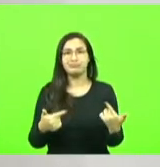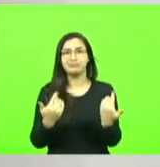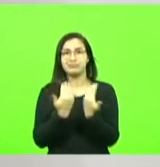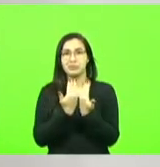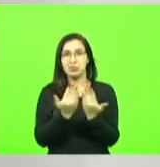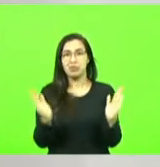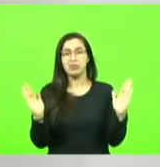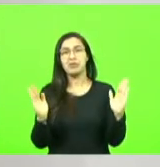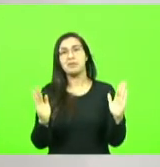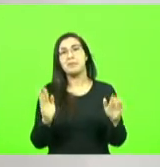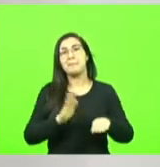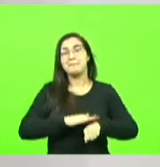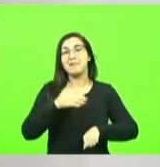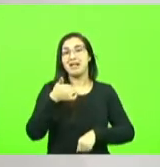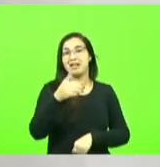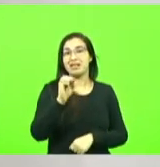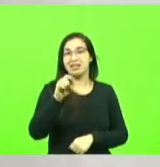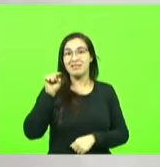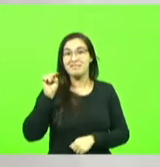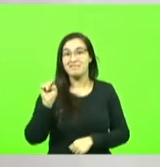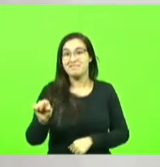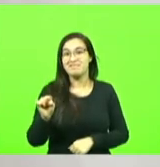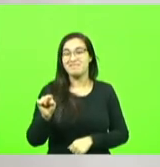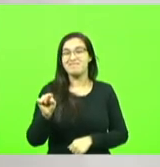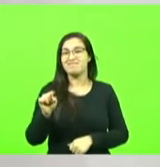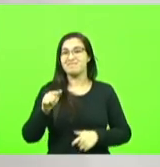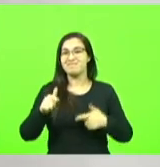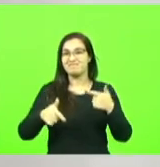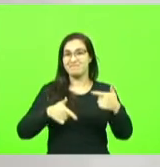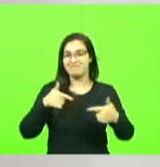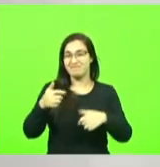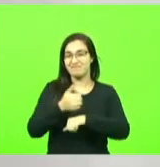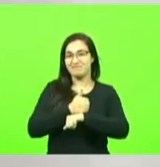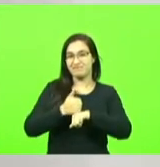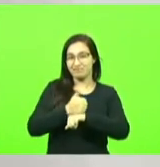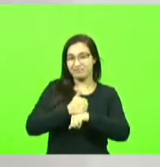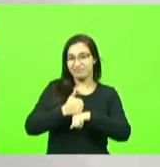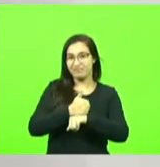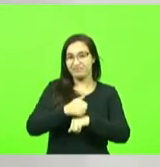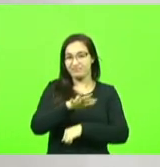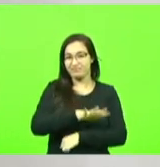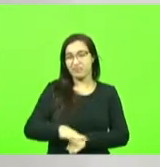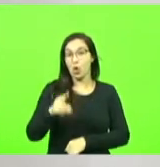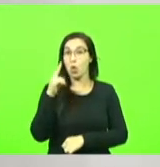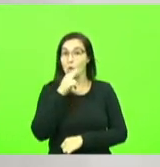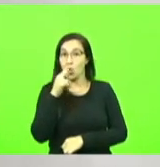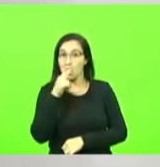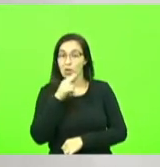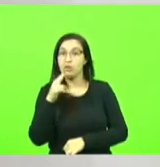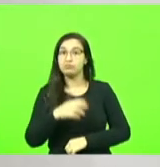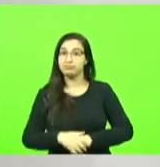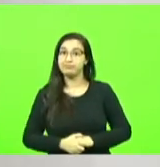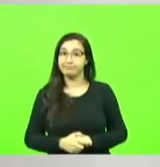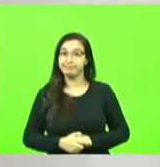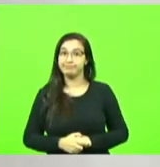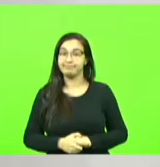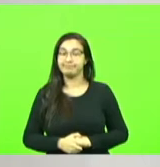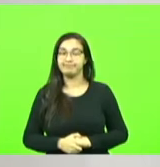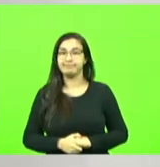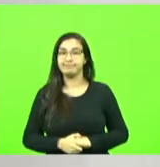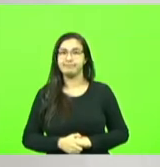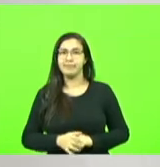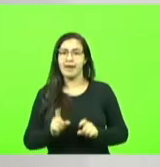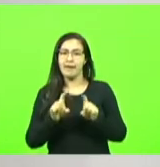mil vagas em cursos para profissionais da saúde nas áreas de urgência e emergência como diz a frase